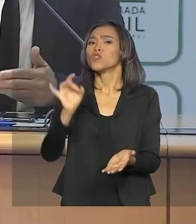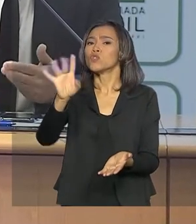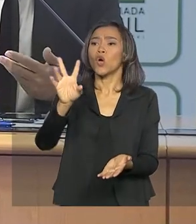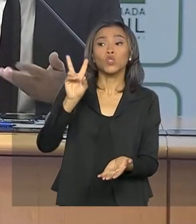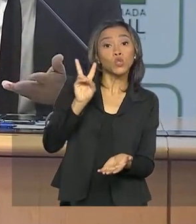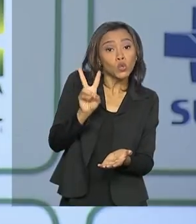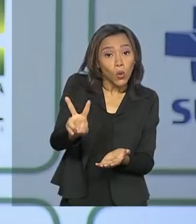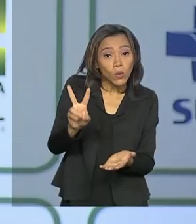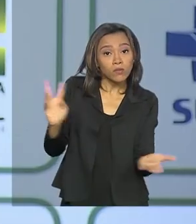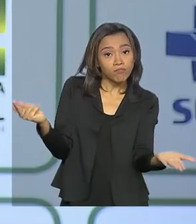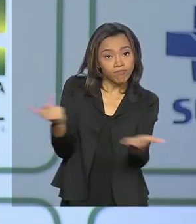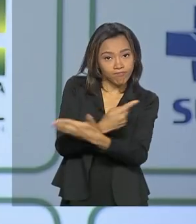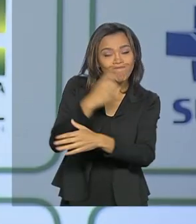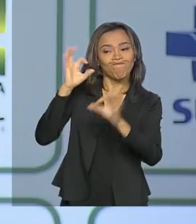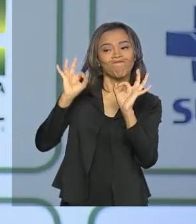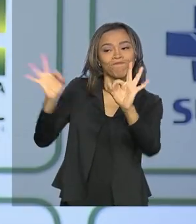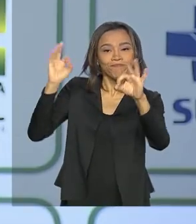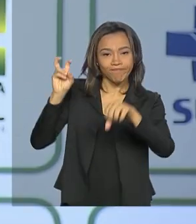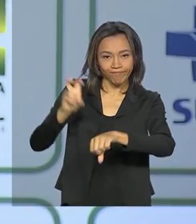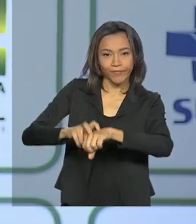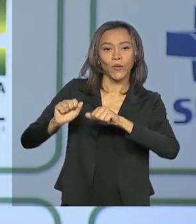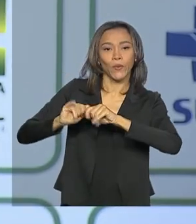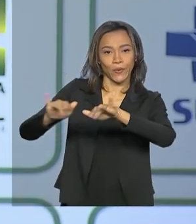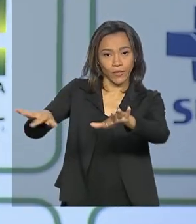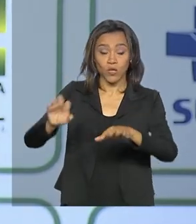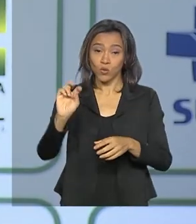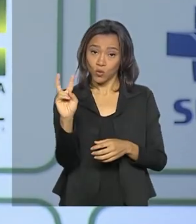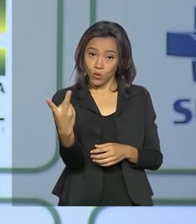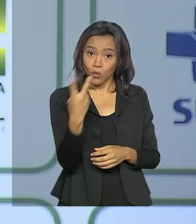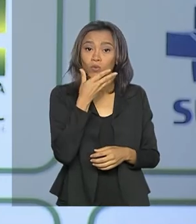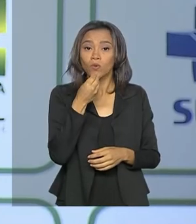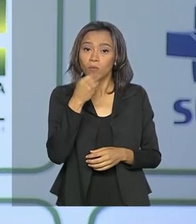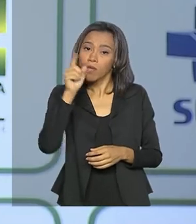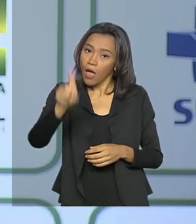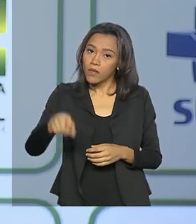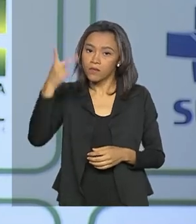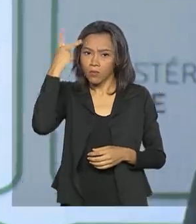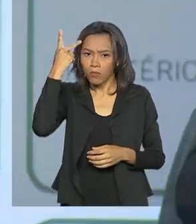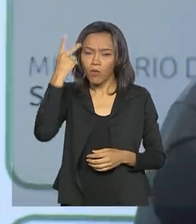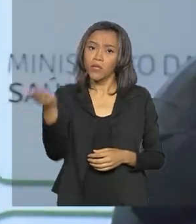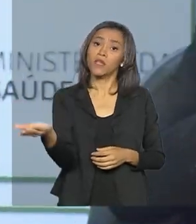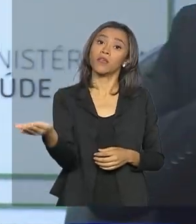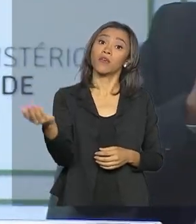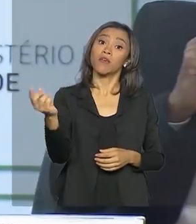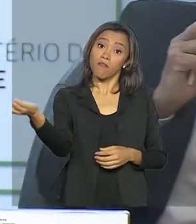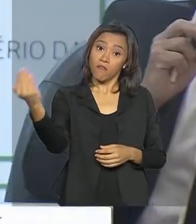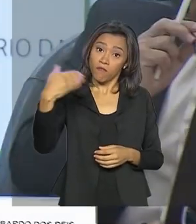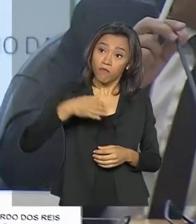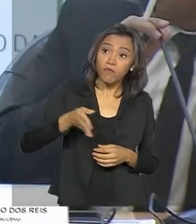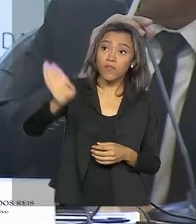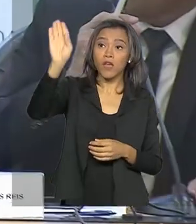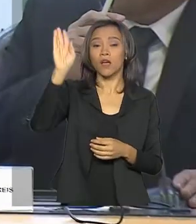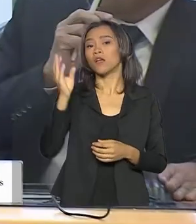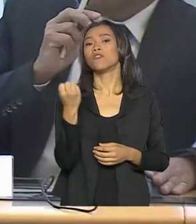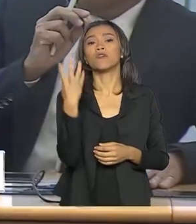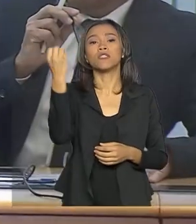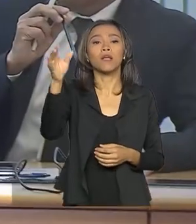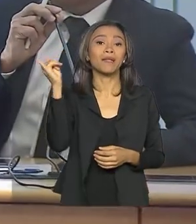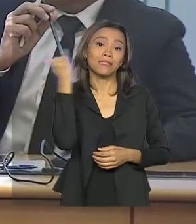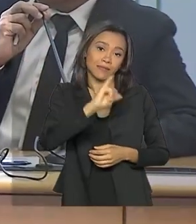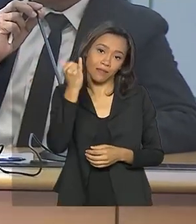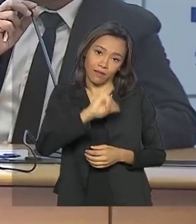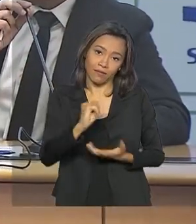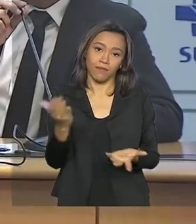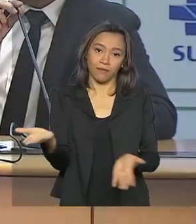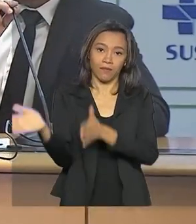confirmados. Os dois homens são de São Paulo e vieram da Itália. Além das medidas de contenção, o governo quer